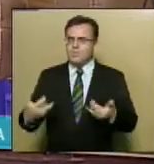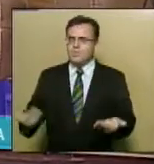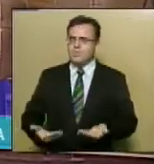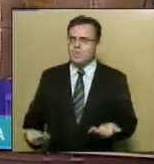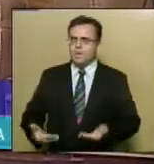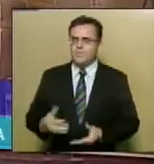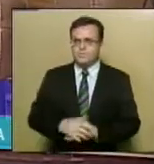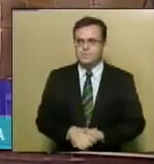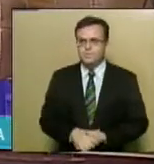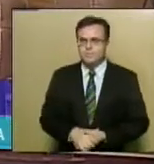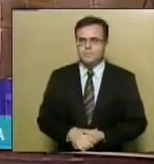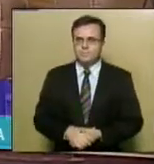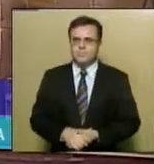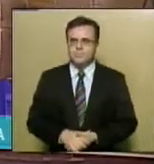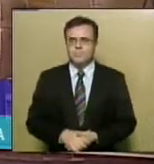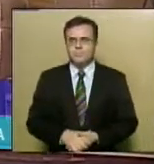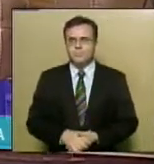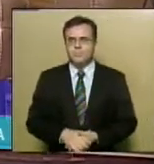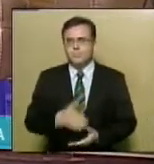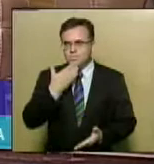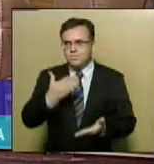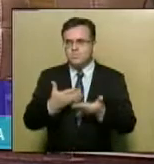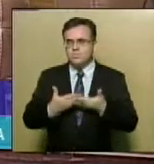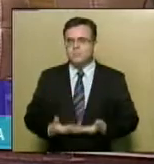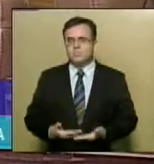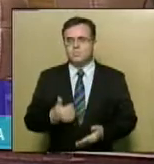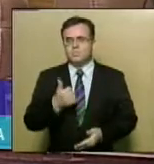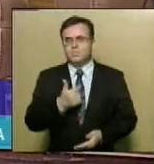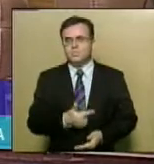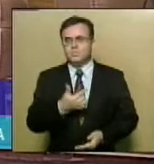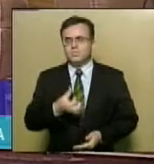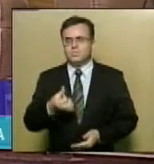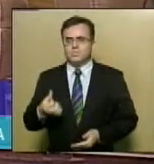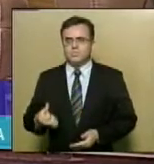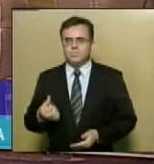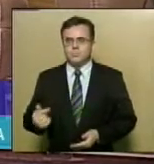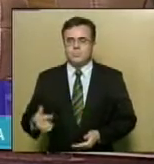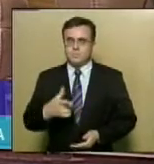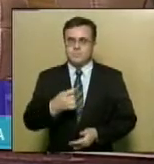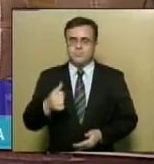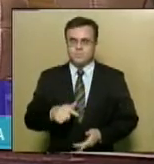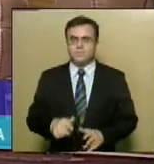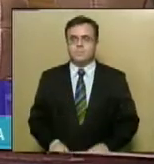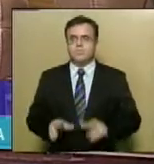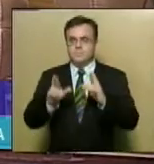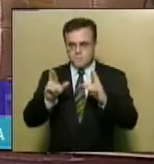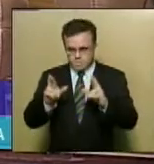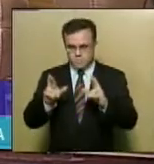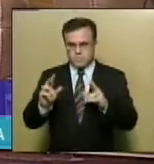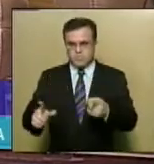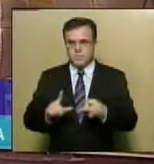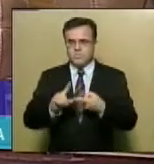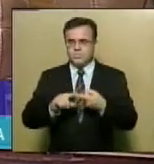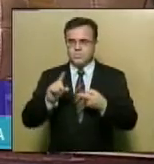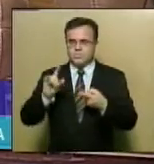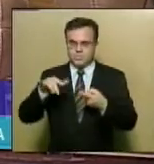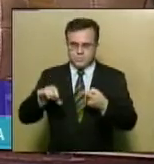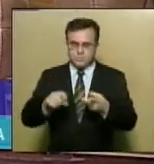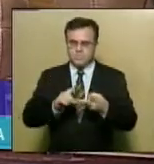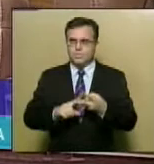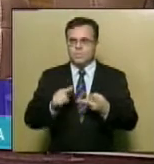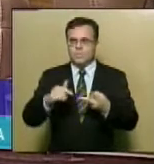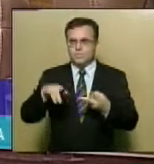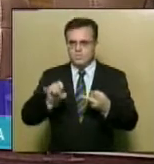de hoje. Requerimento número 267, 2017, de autoria dos deputados Luciano Pimentel e